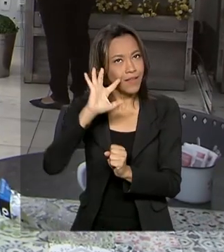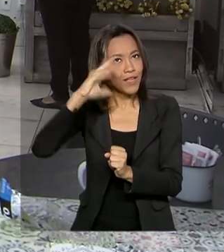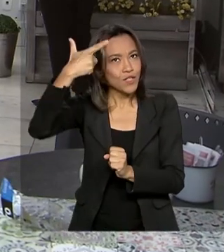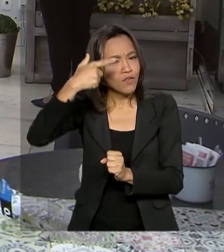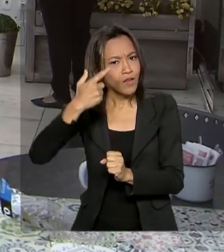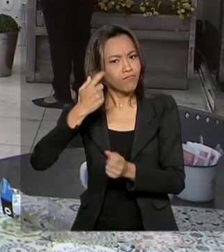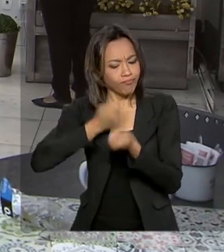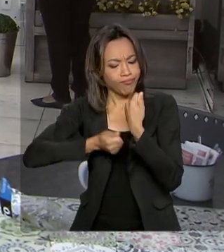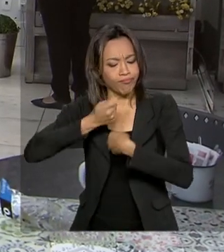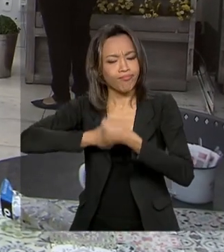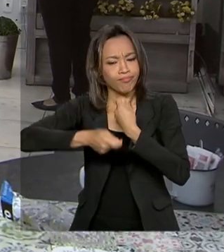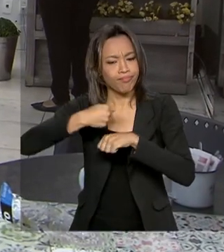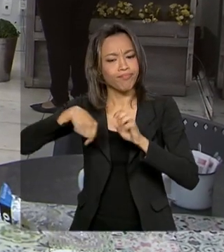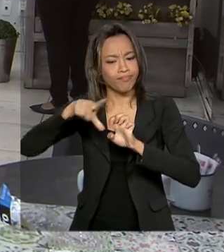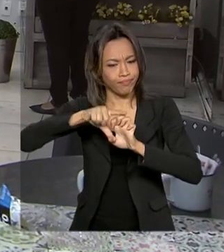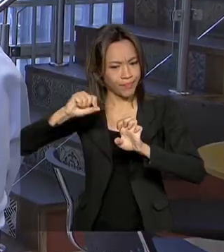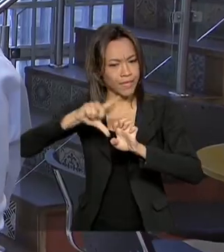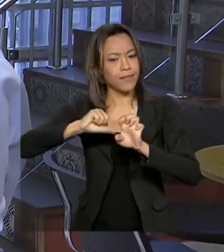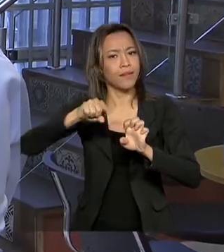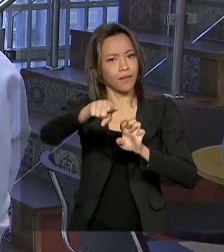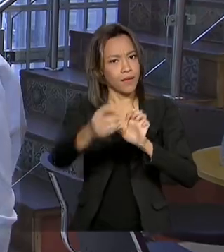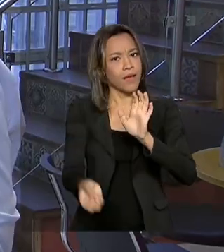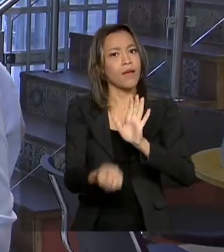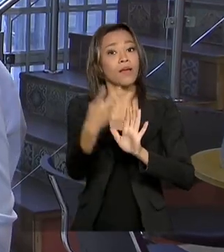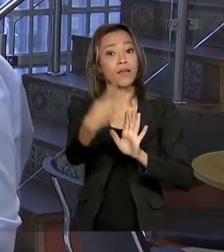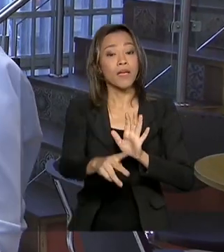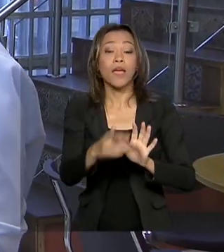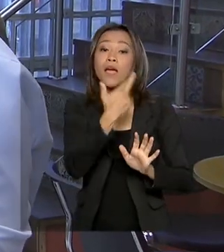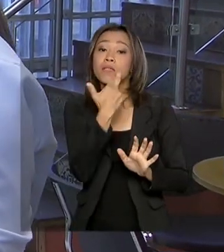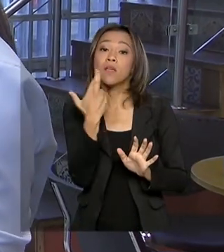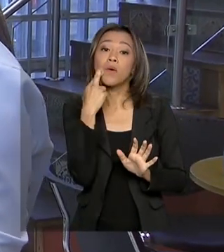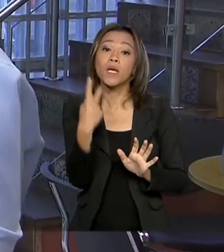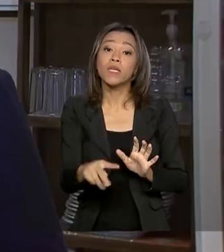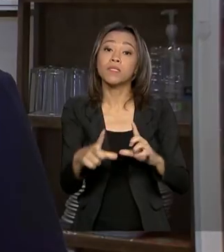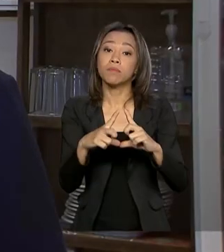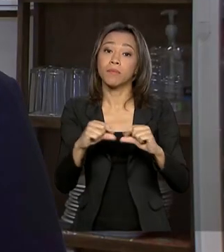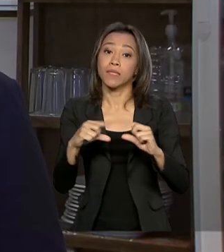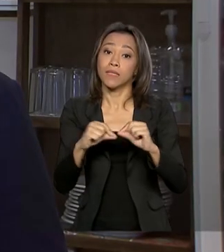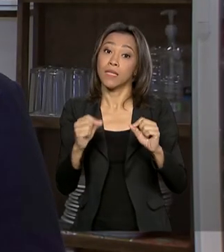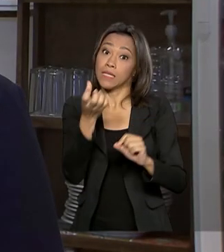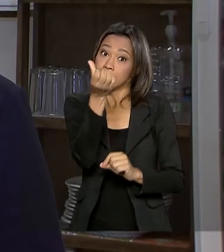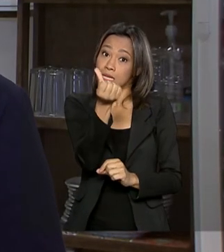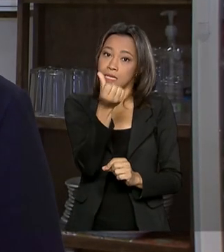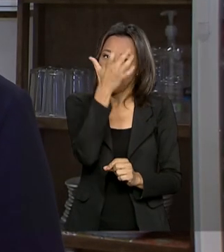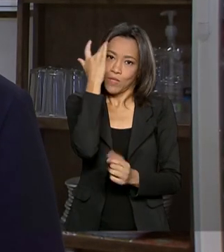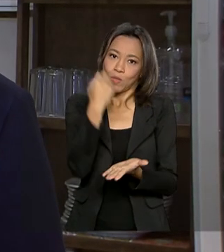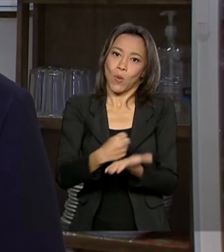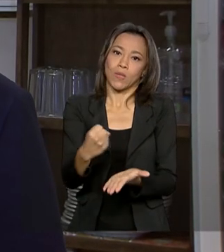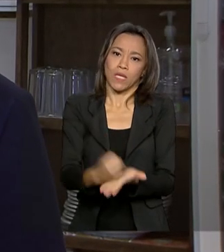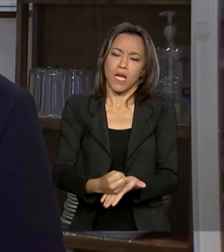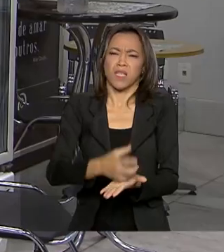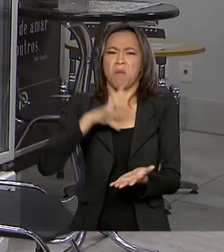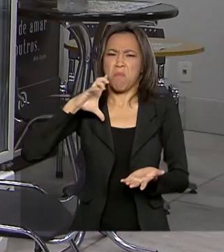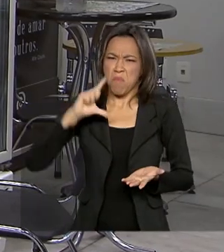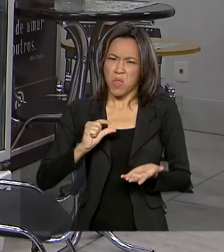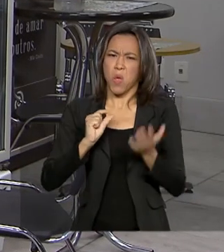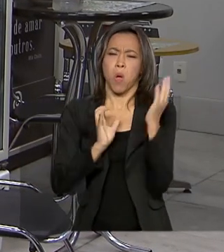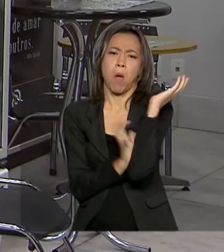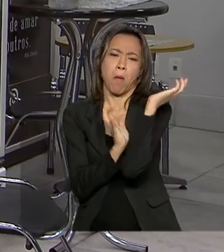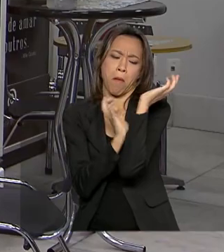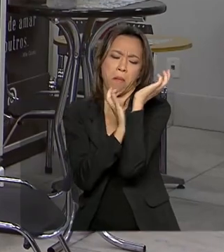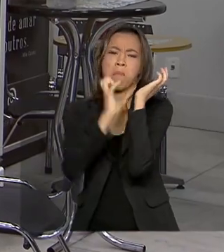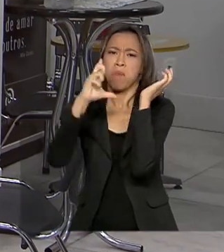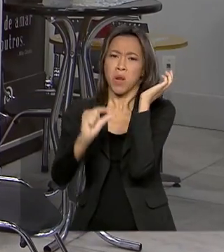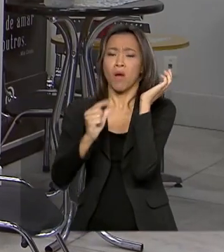Montou um restaurante e um buffet em Brasília, onde emprega seis pessoas. Para ele, quanto menos burocracia, mais